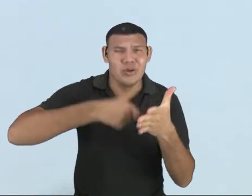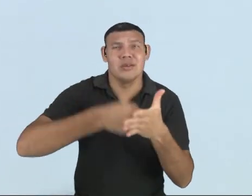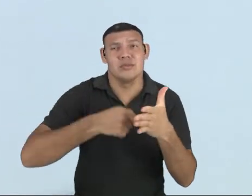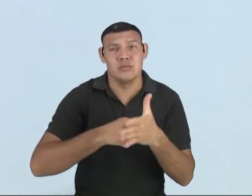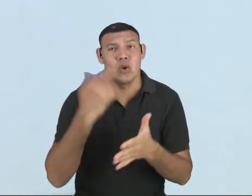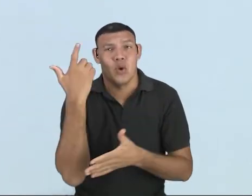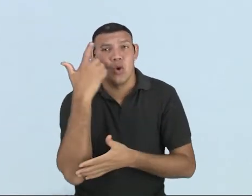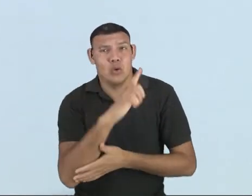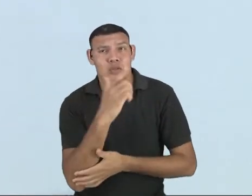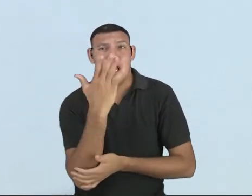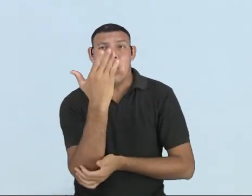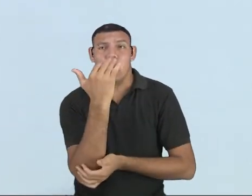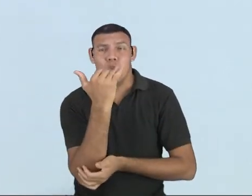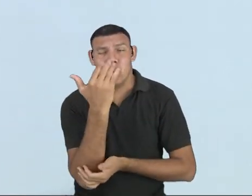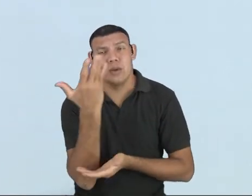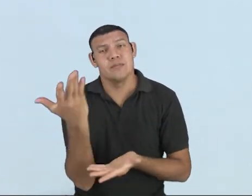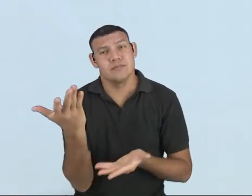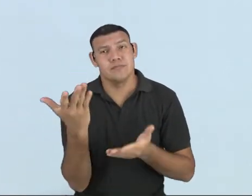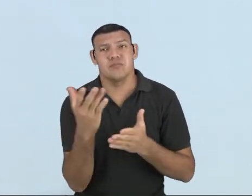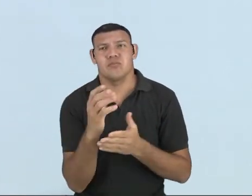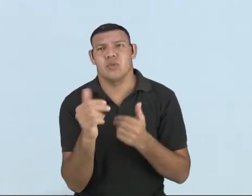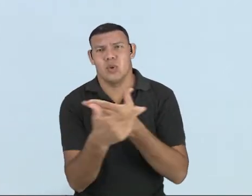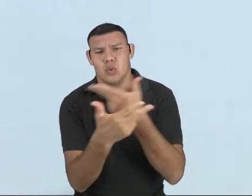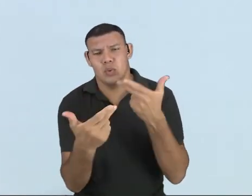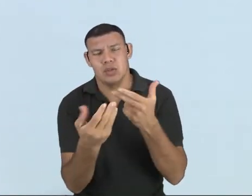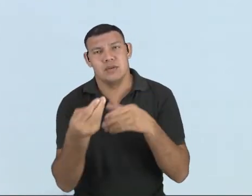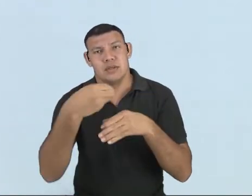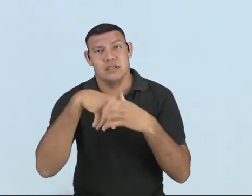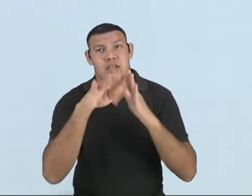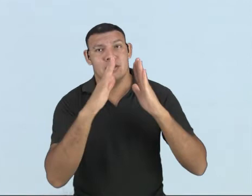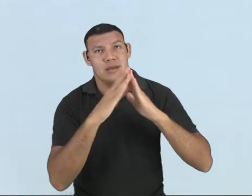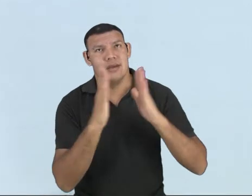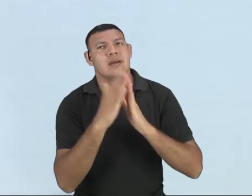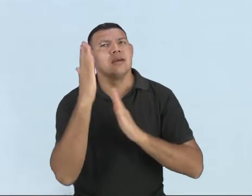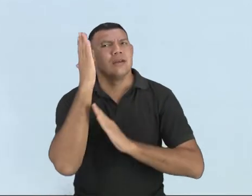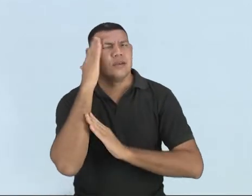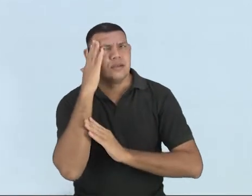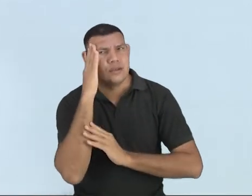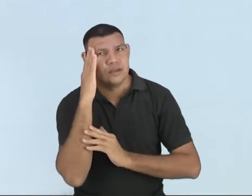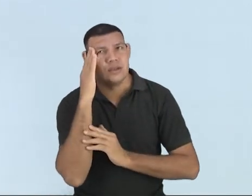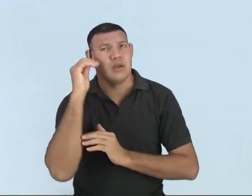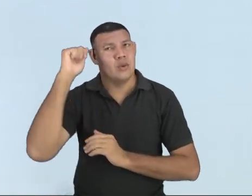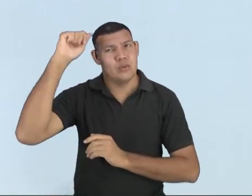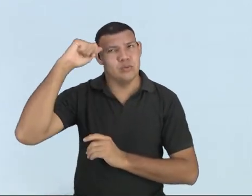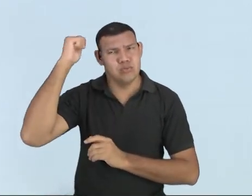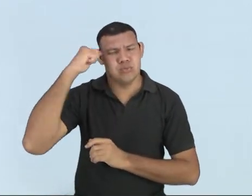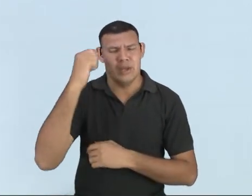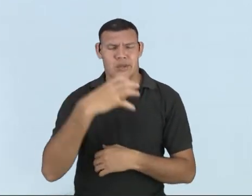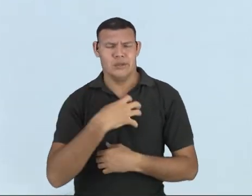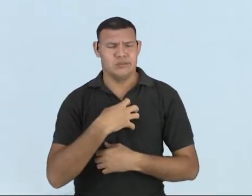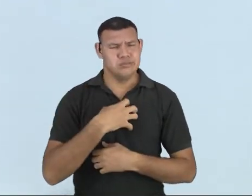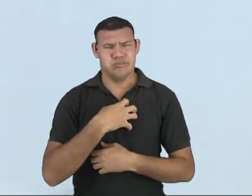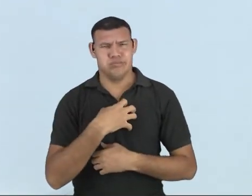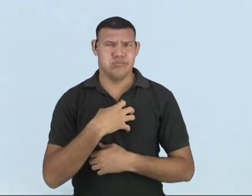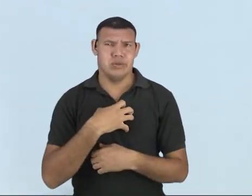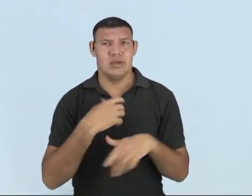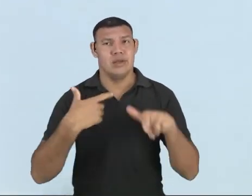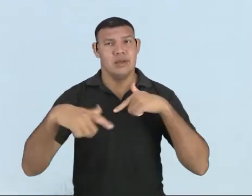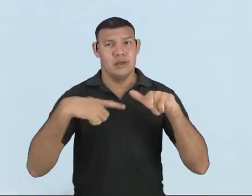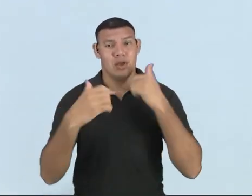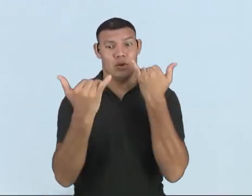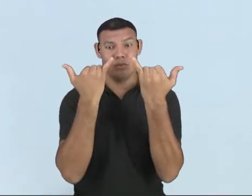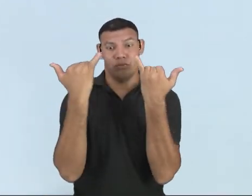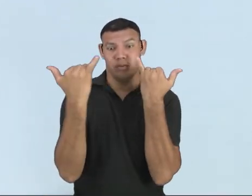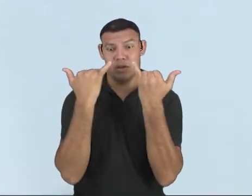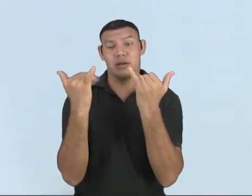Então, tendo essas informações, eu sabendo quem é o artista, eu sabendo o jeito que ele trabalha, quais são as informações